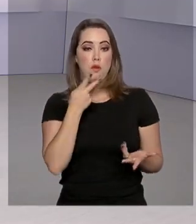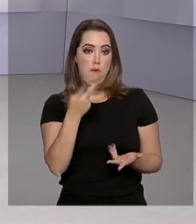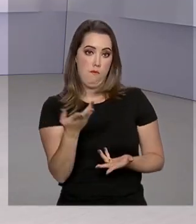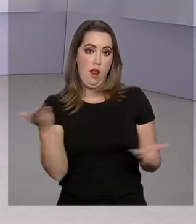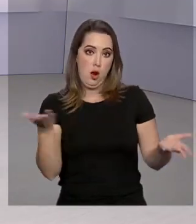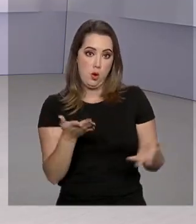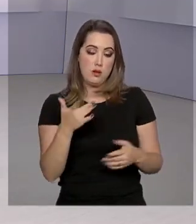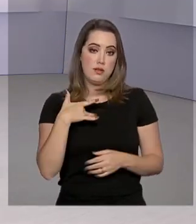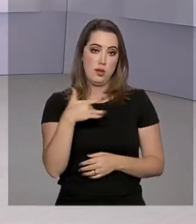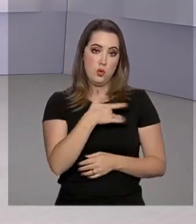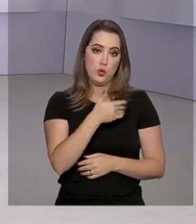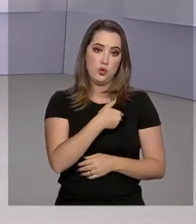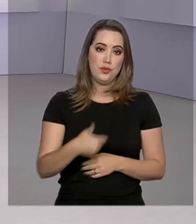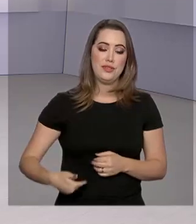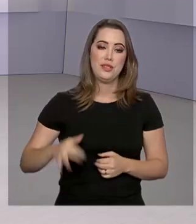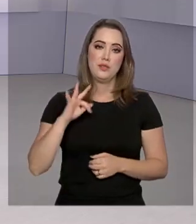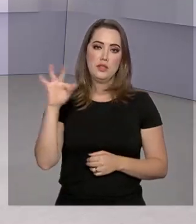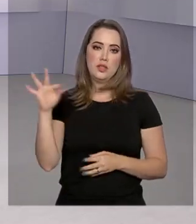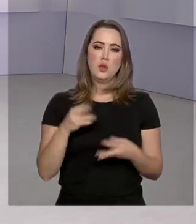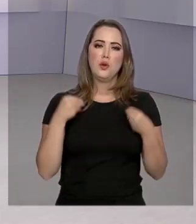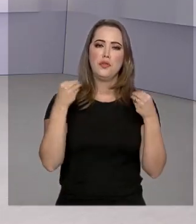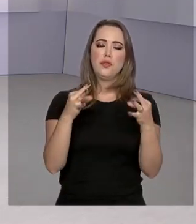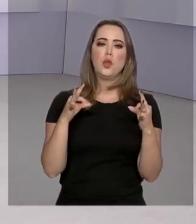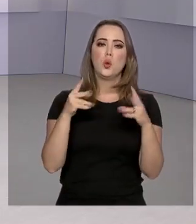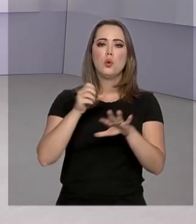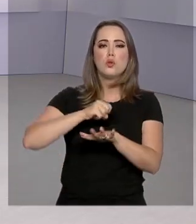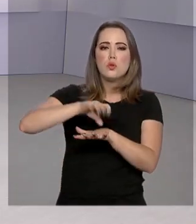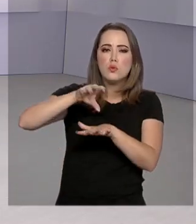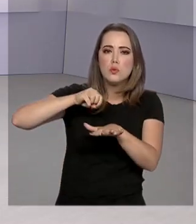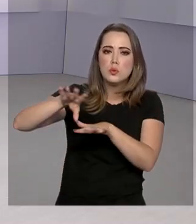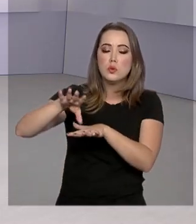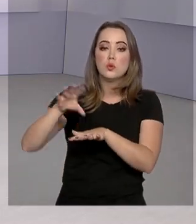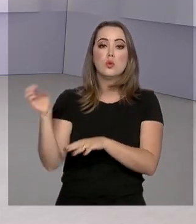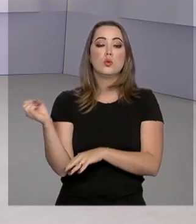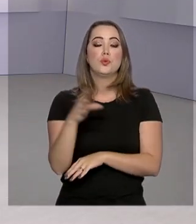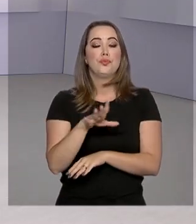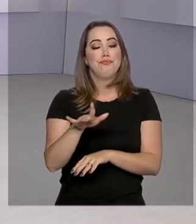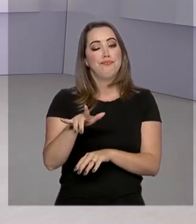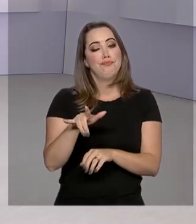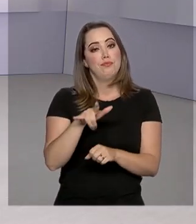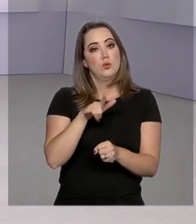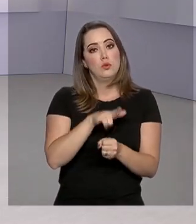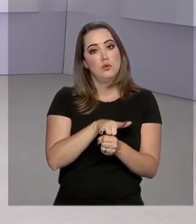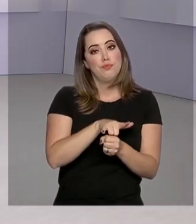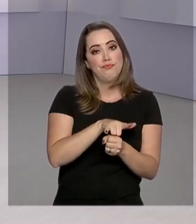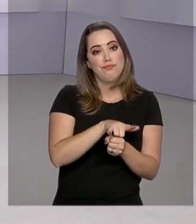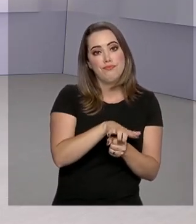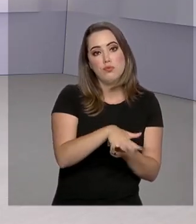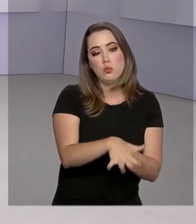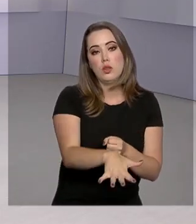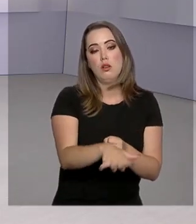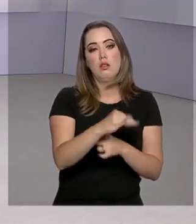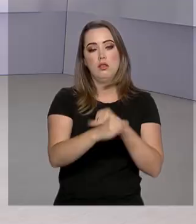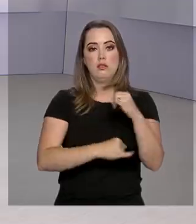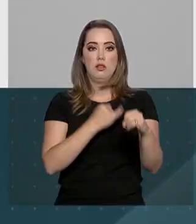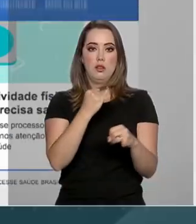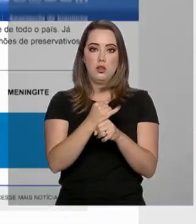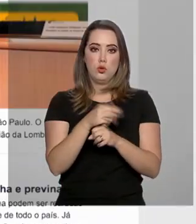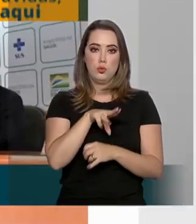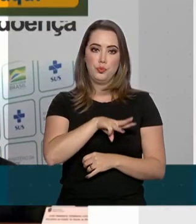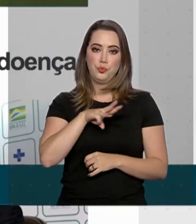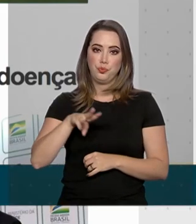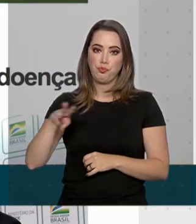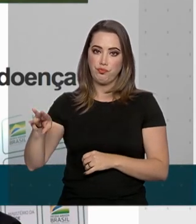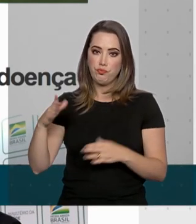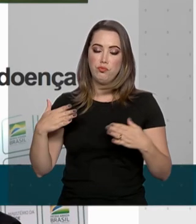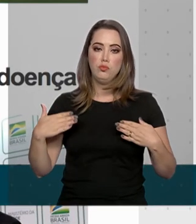E por falar em saúde, o governo federal disponibiliza todas as informações sobre o novo coronavírus pela internet. O site